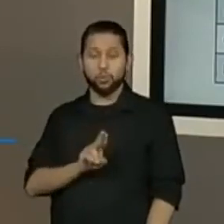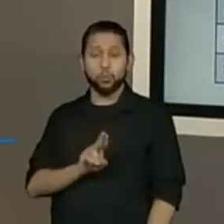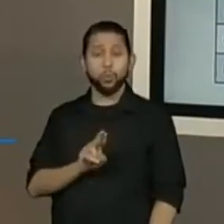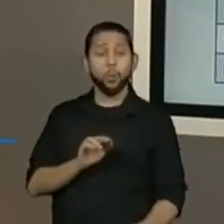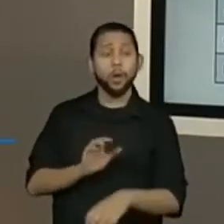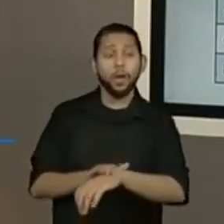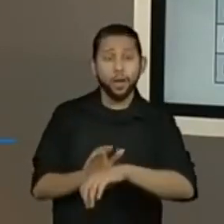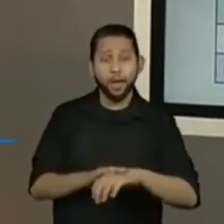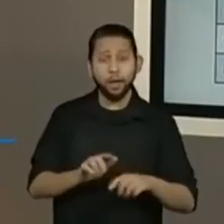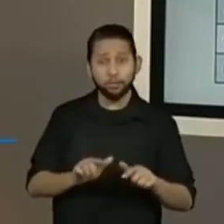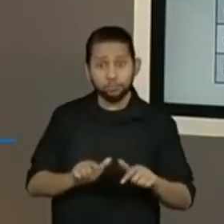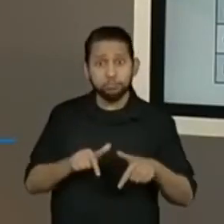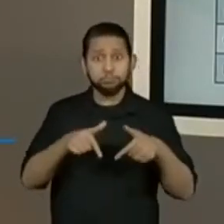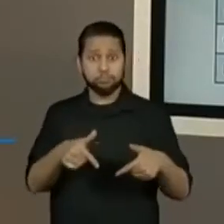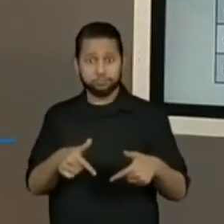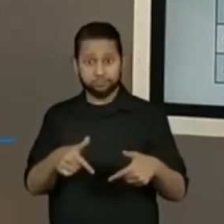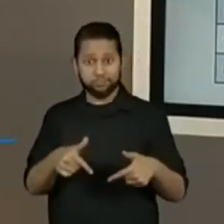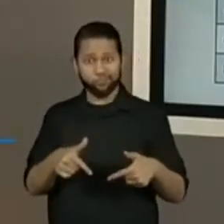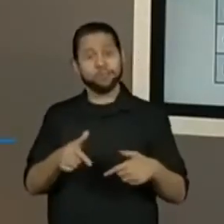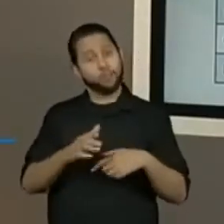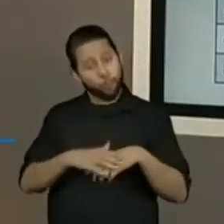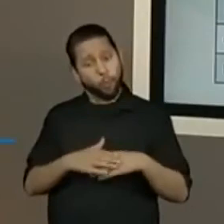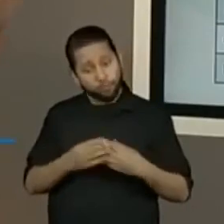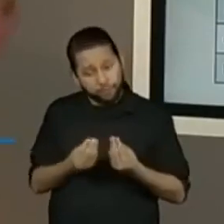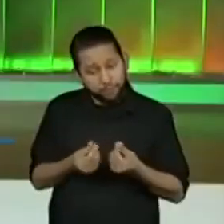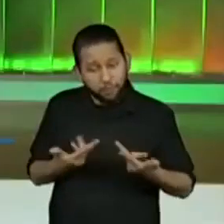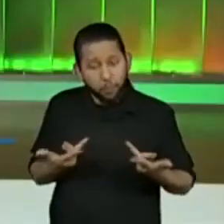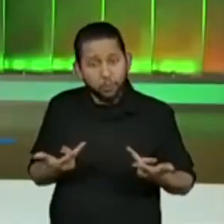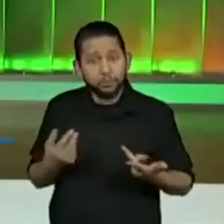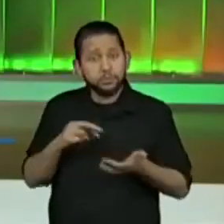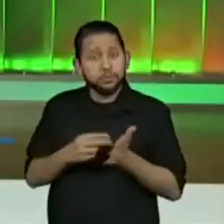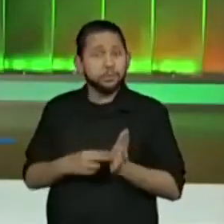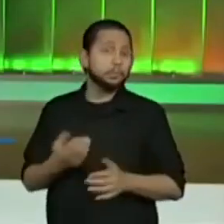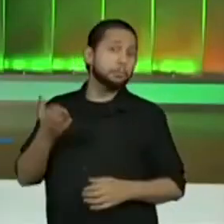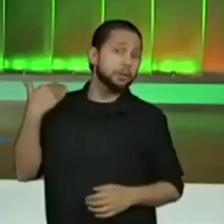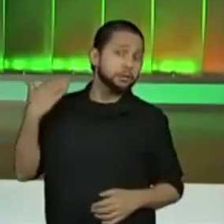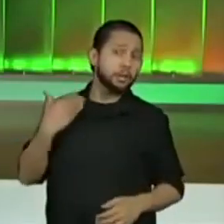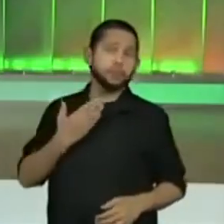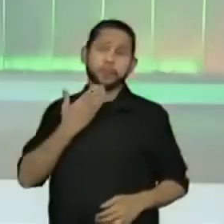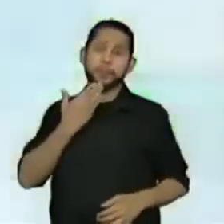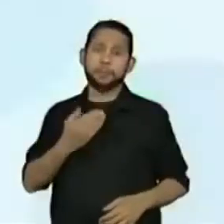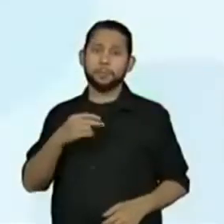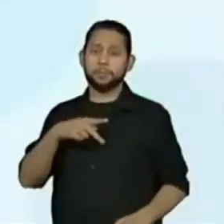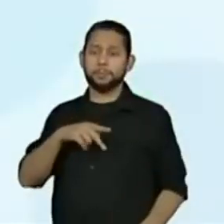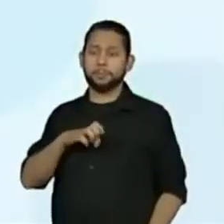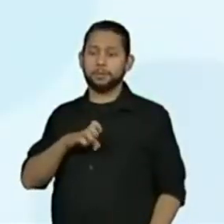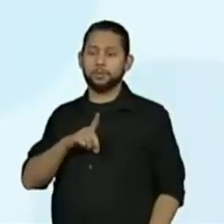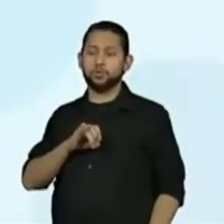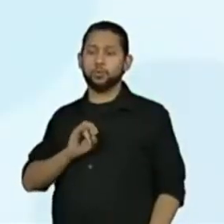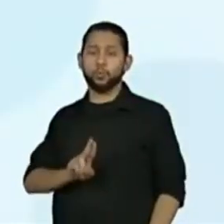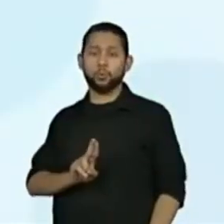pediu é um verbo no passado. Então, ele termina em U. Então, vamos indicar aqui que ele é um verbo?